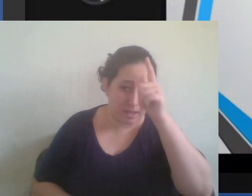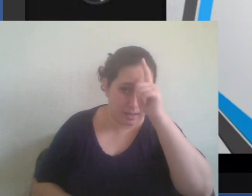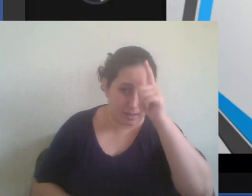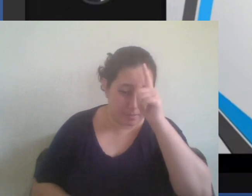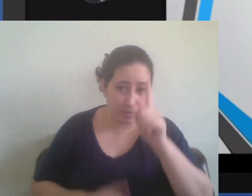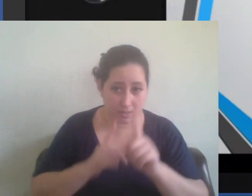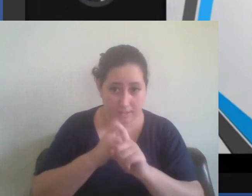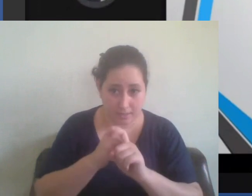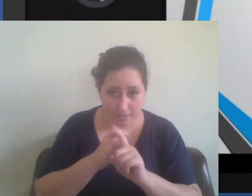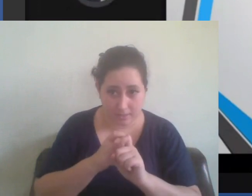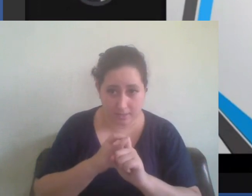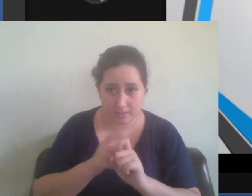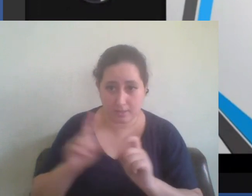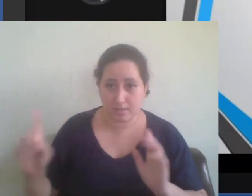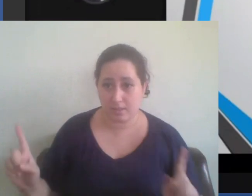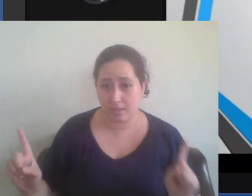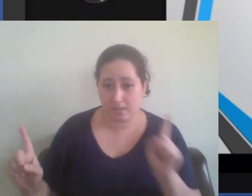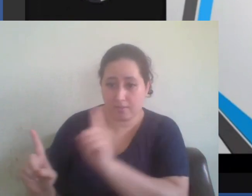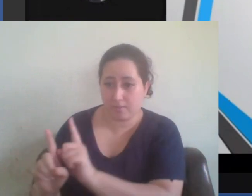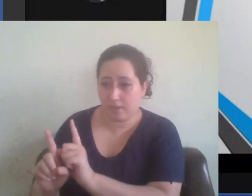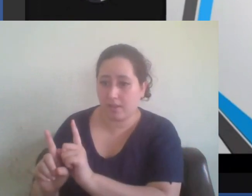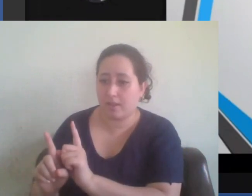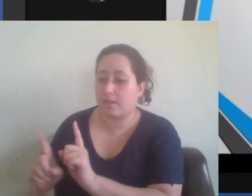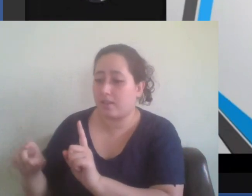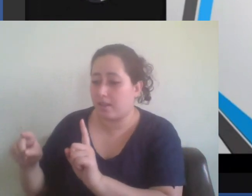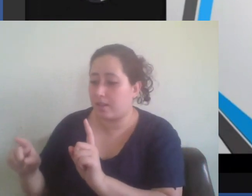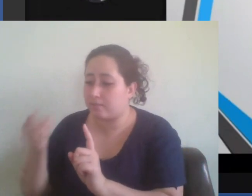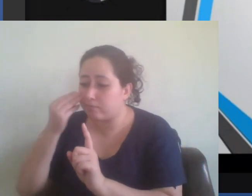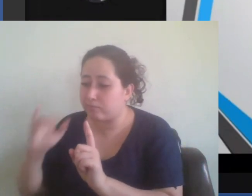seus aliados no conflito